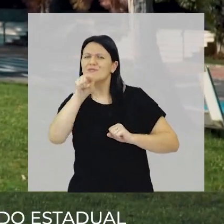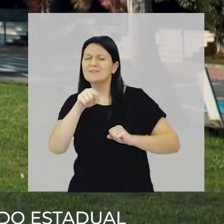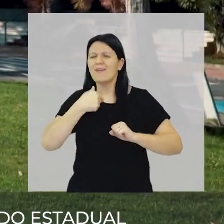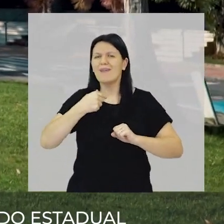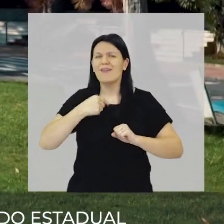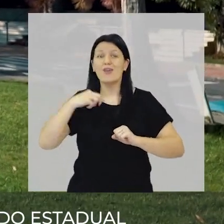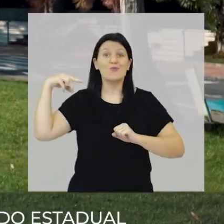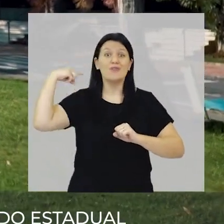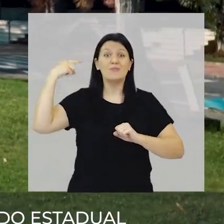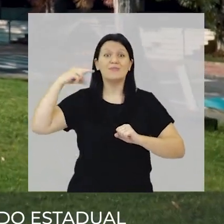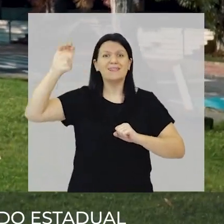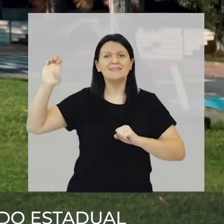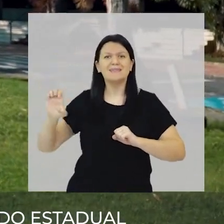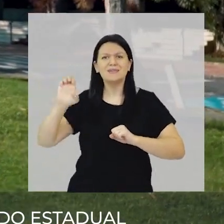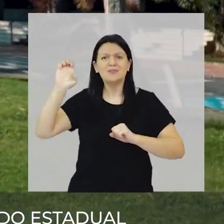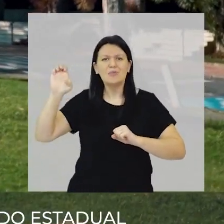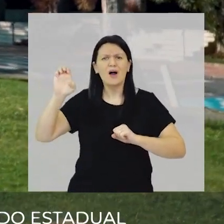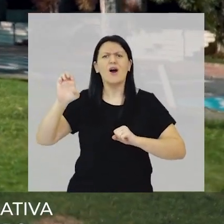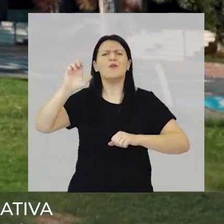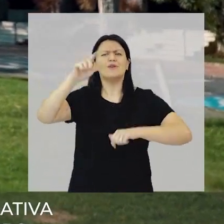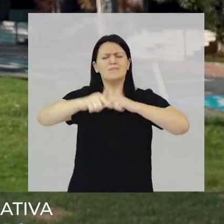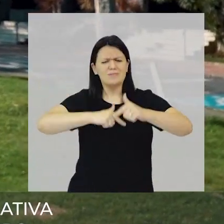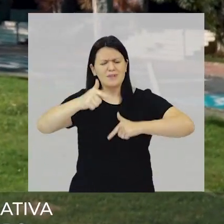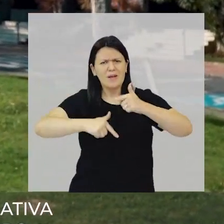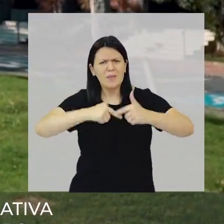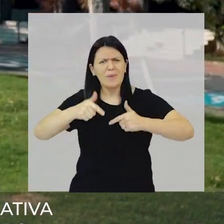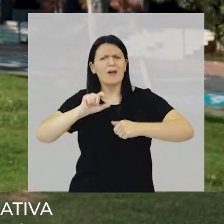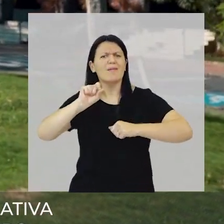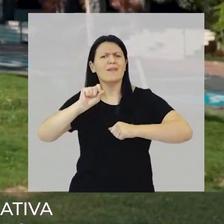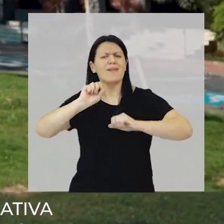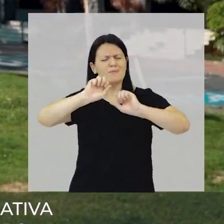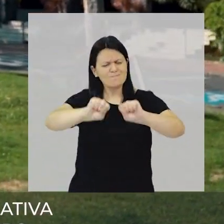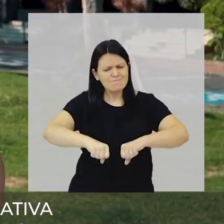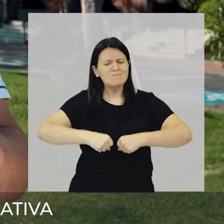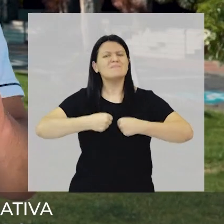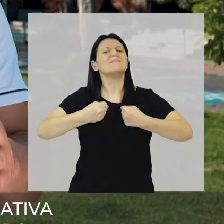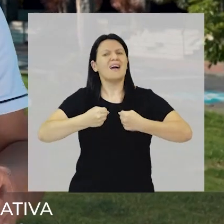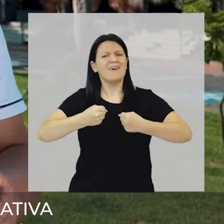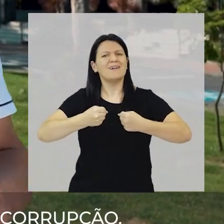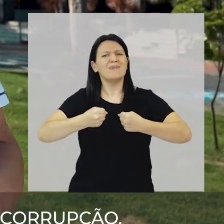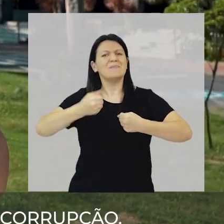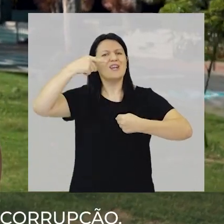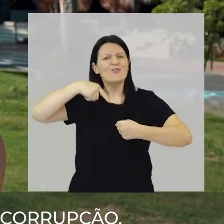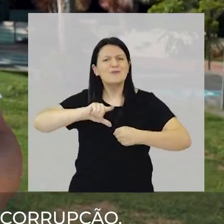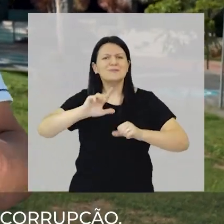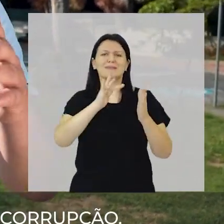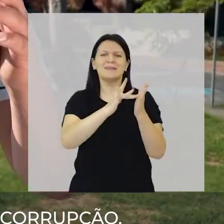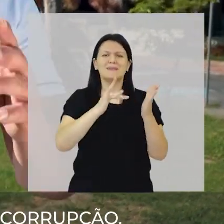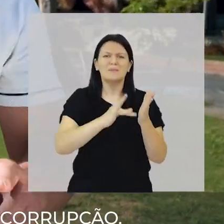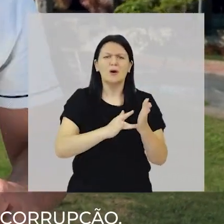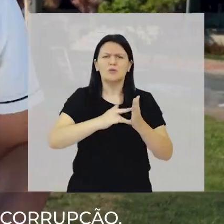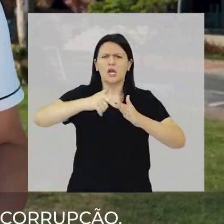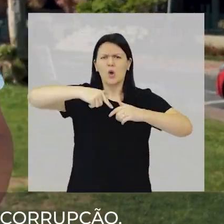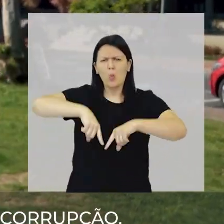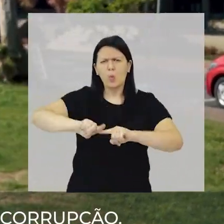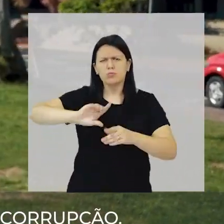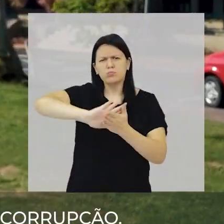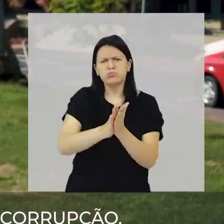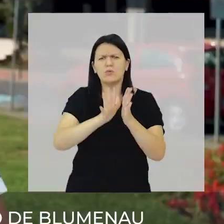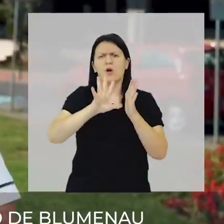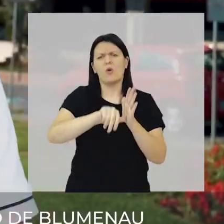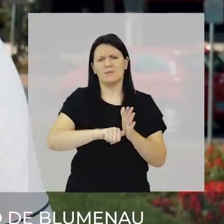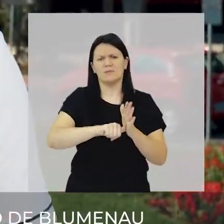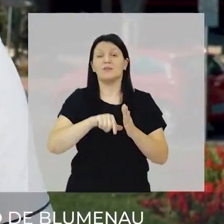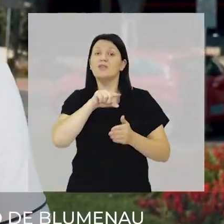E por você, eu me tornei deputado estadual. E lá na Assembleia Legislativa, tenho sido um guerreiro em defesa das pautas contra a